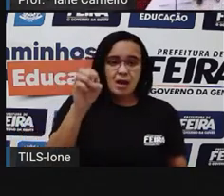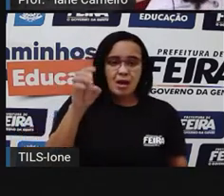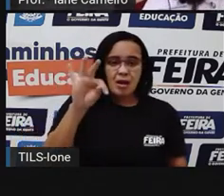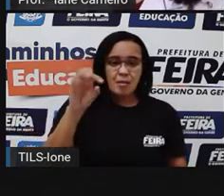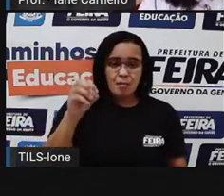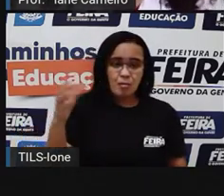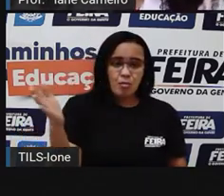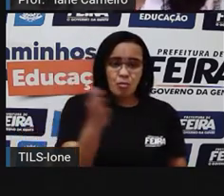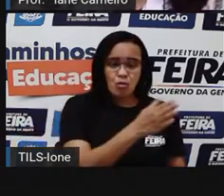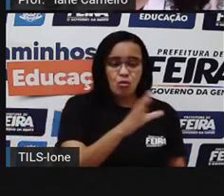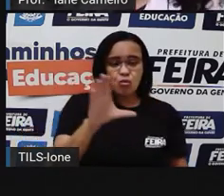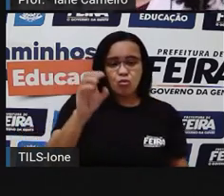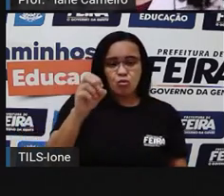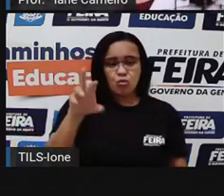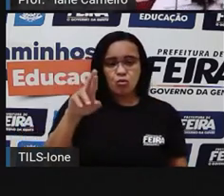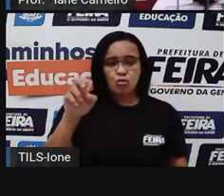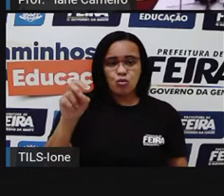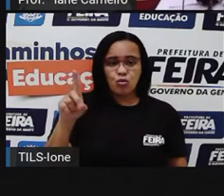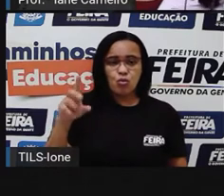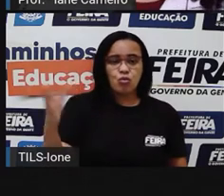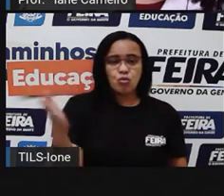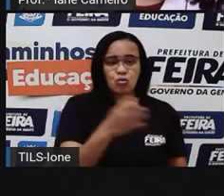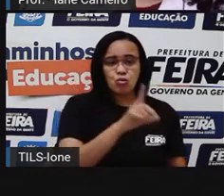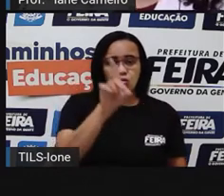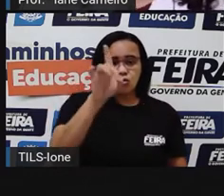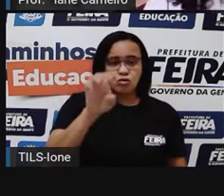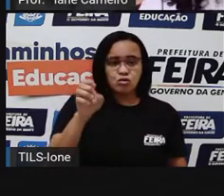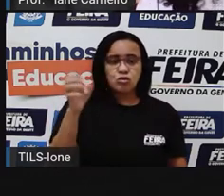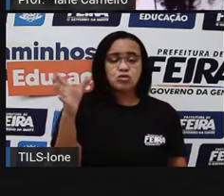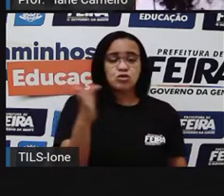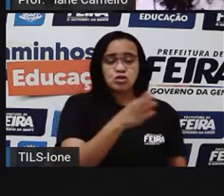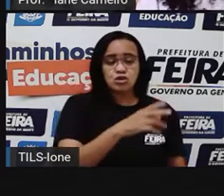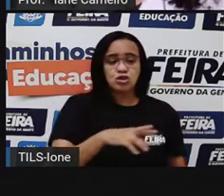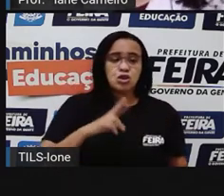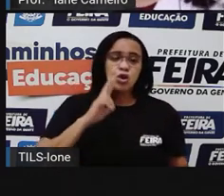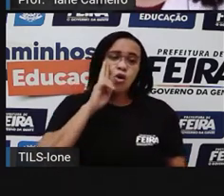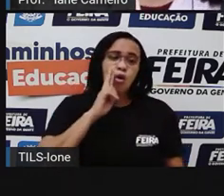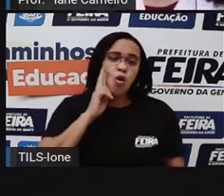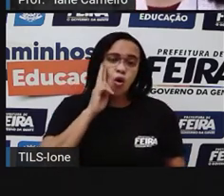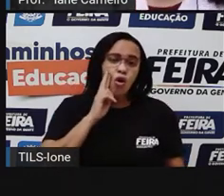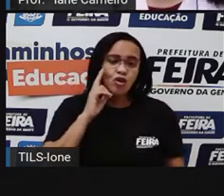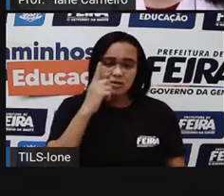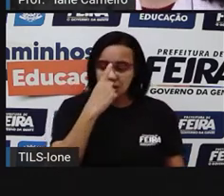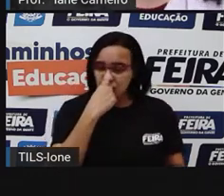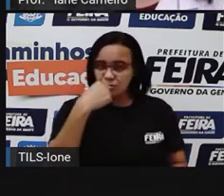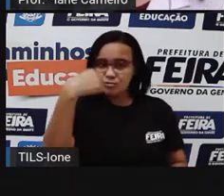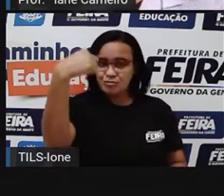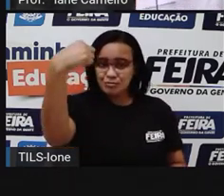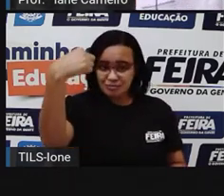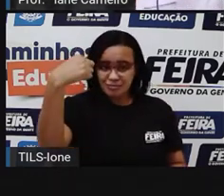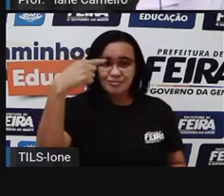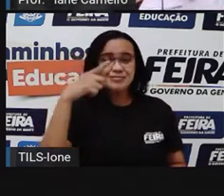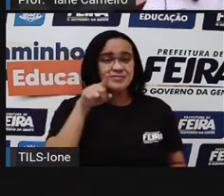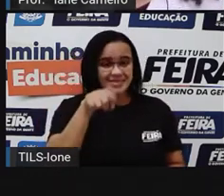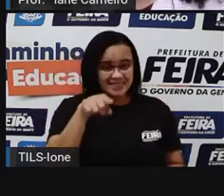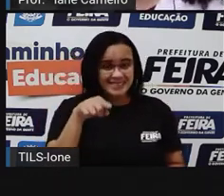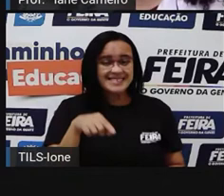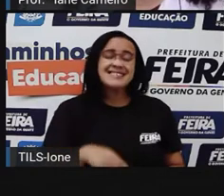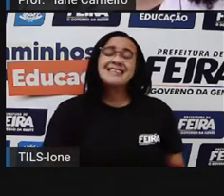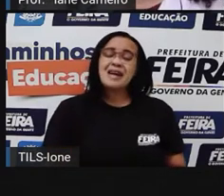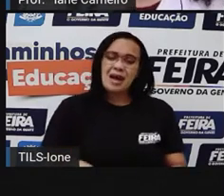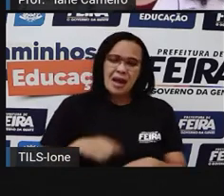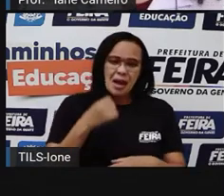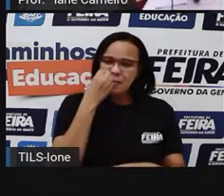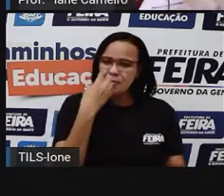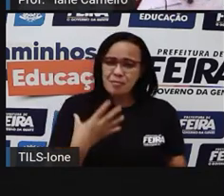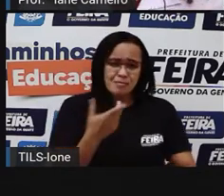nos rios da Amazônia. O boto cor-de-rosa é um simpático e gentil personagem do folclore